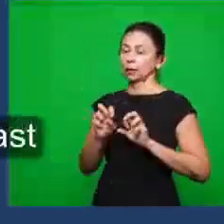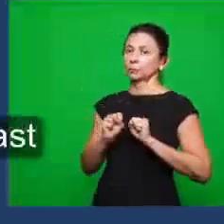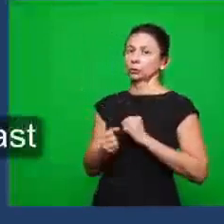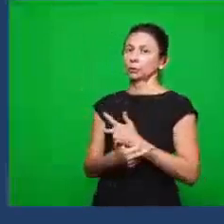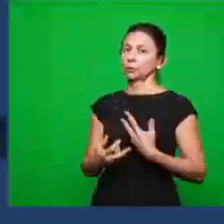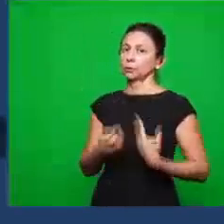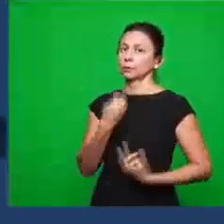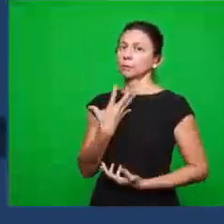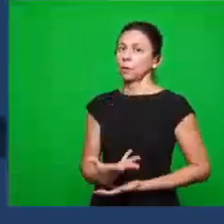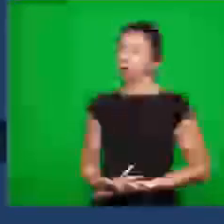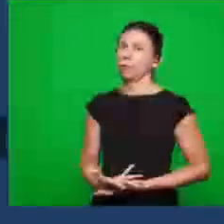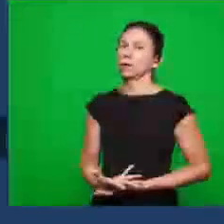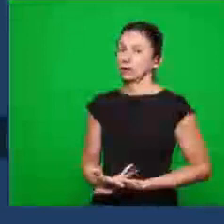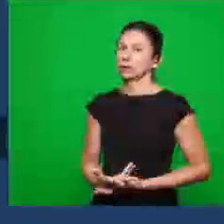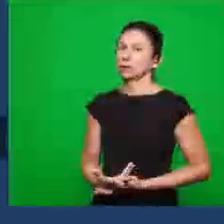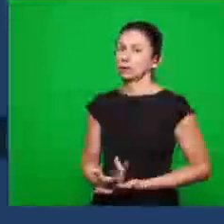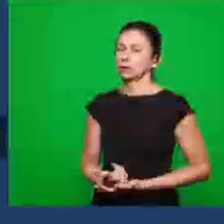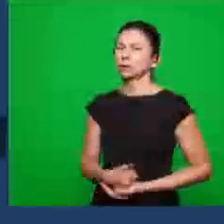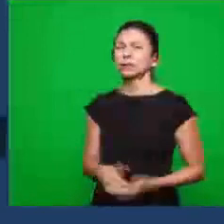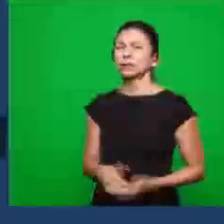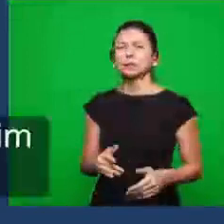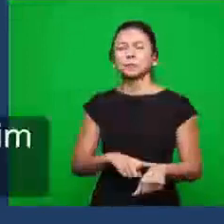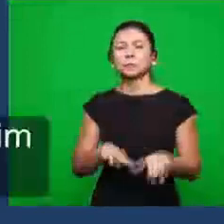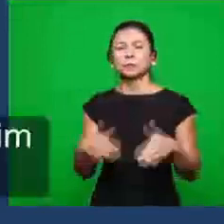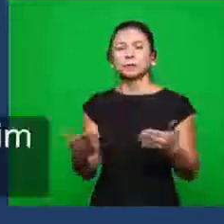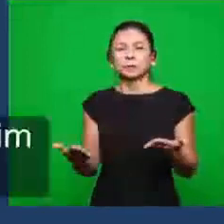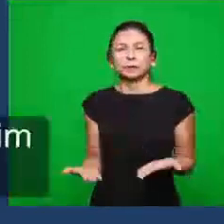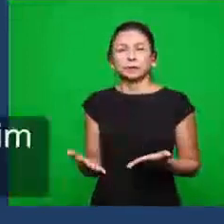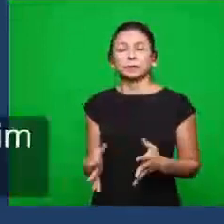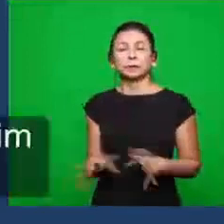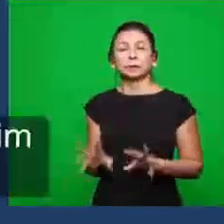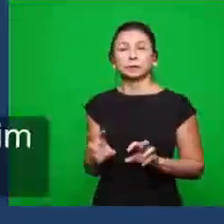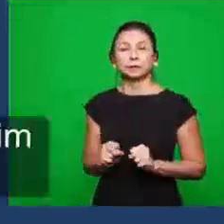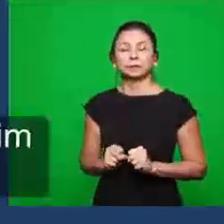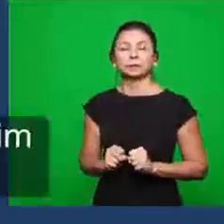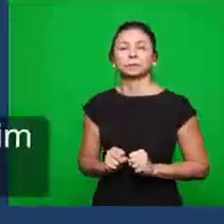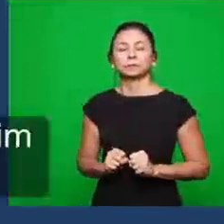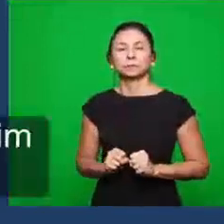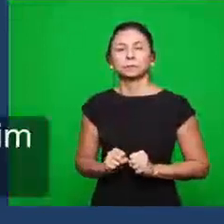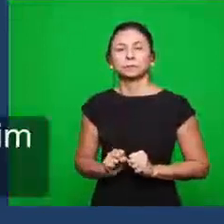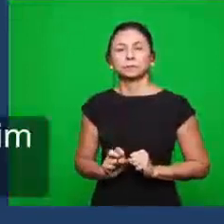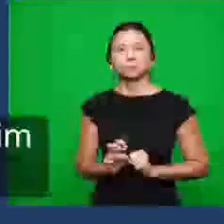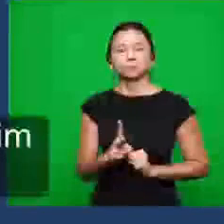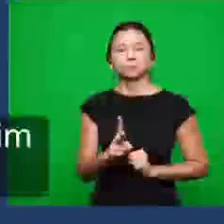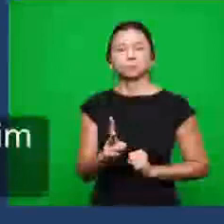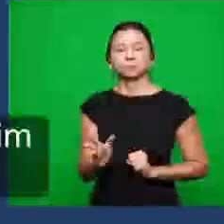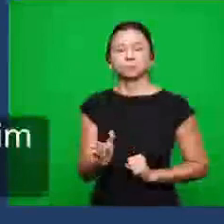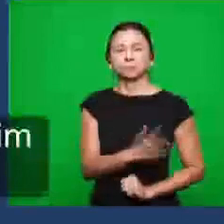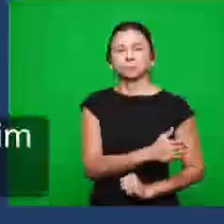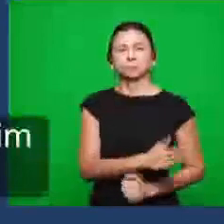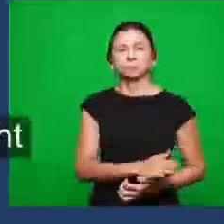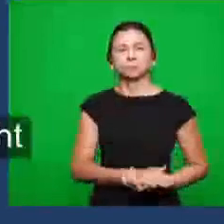diz... Mas o que tens, retenho. Até quando? Até que ele venha. Ou seja, vai ter que reter sempre. Muito bom. O